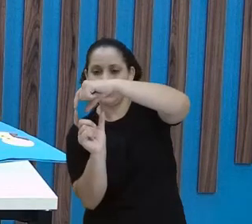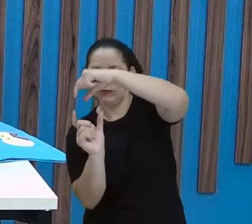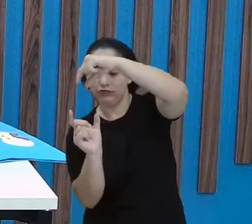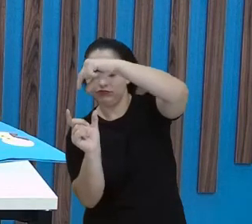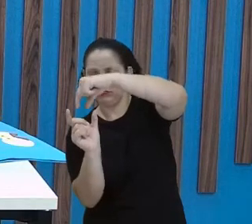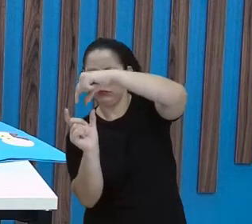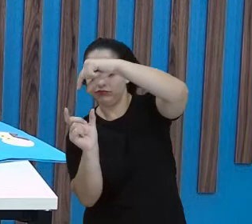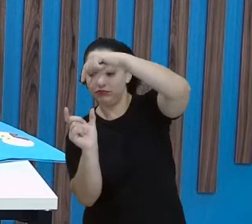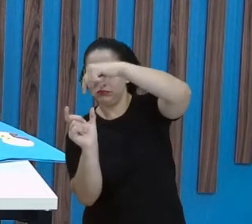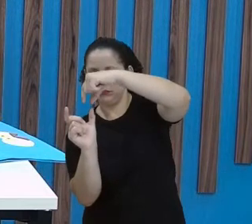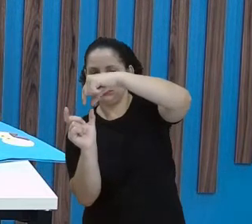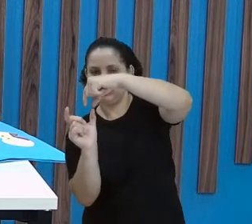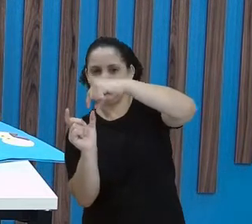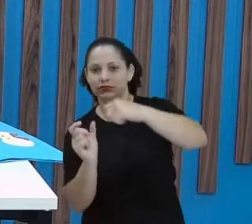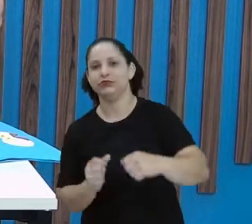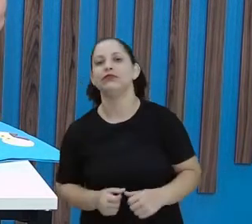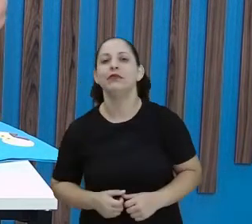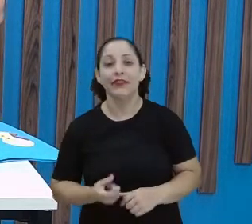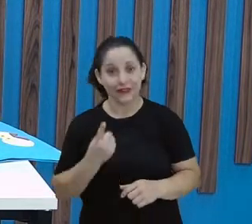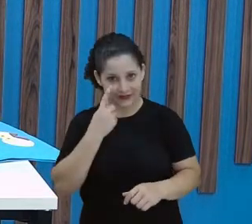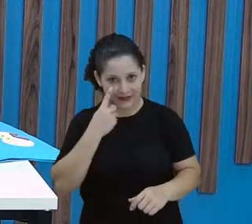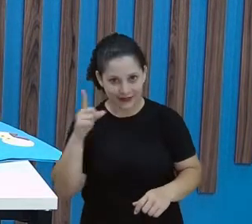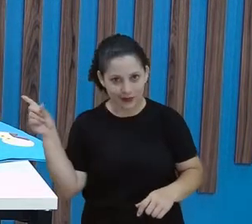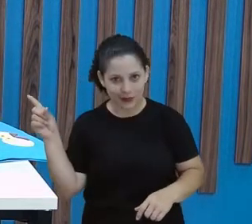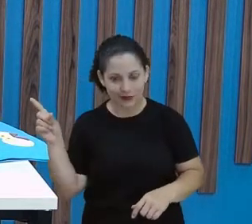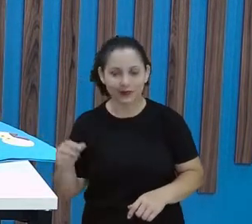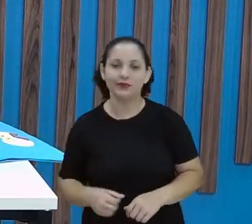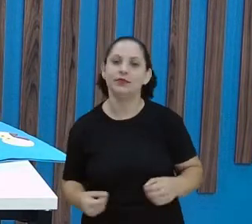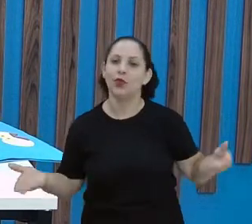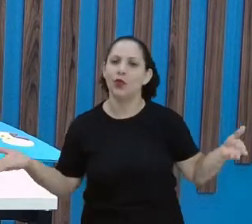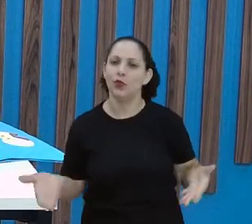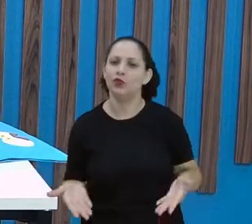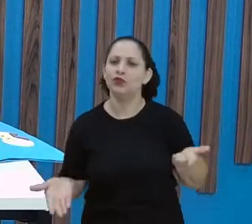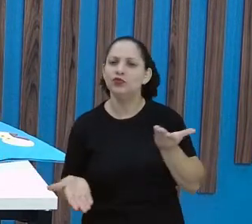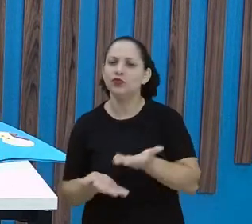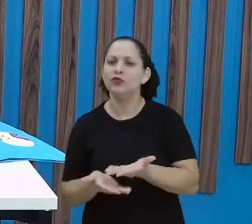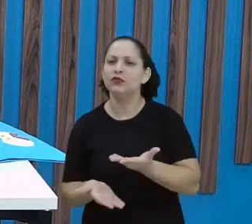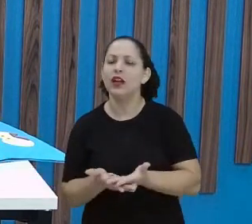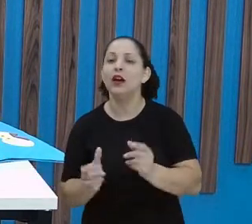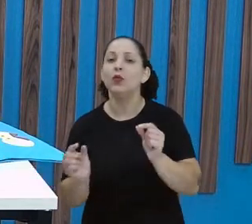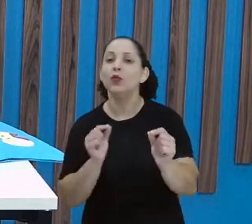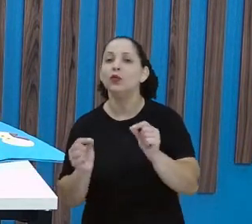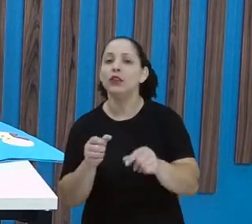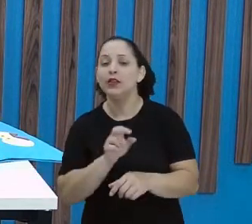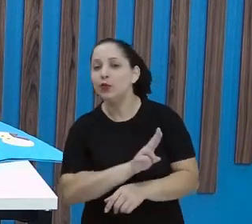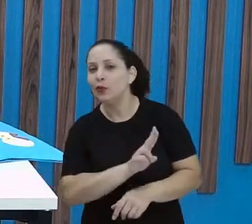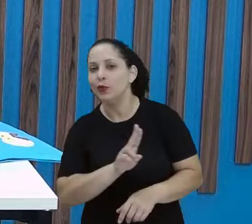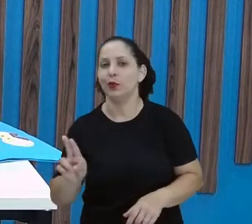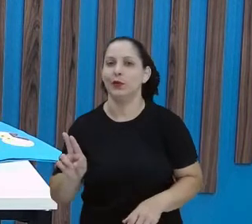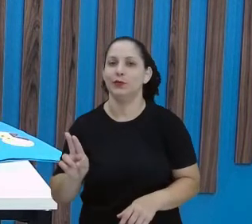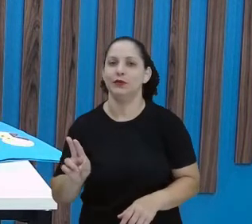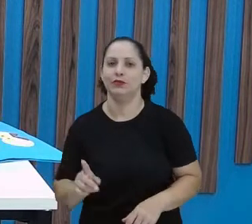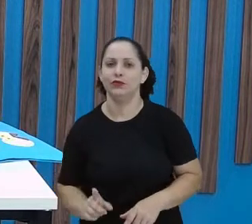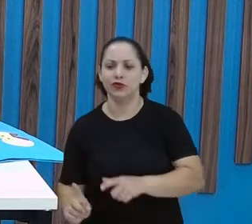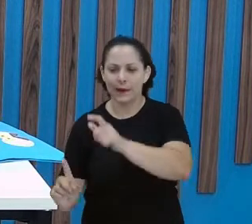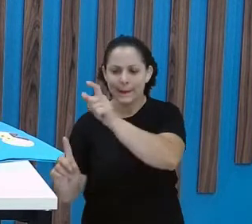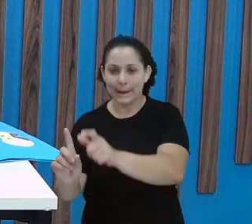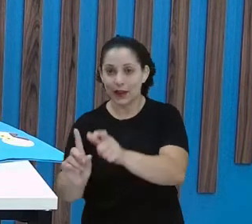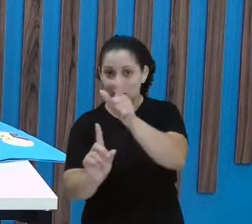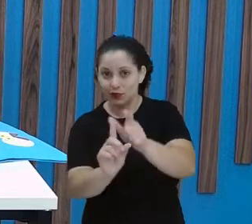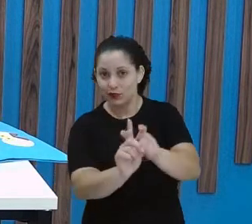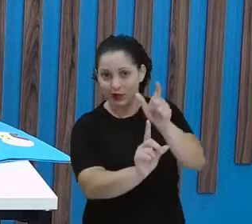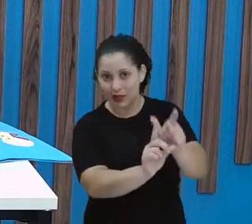terceira tem três. Tá vendo? Então, hoje a gente trabalhou aqui, ó. A questão dos nomes dos personagens da